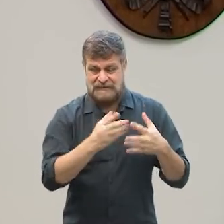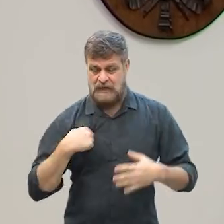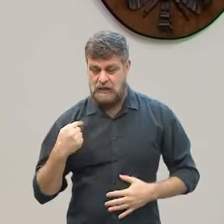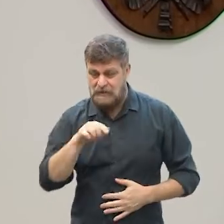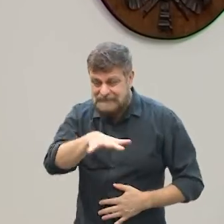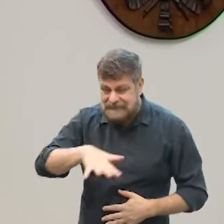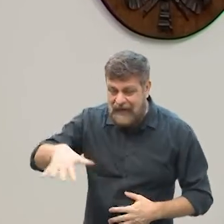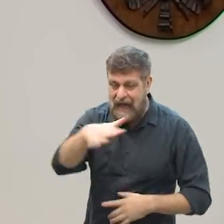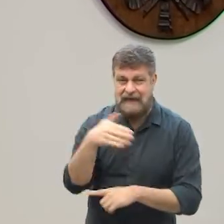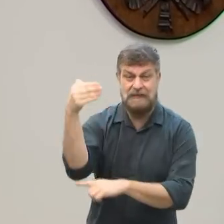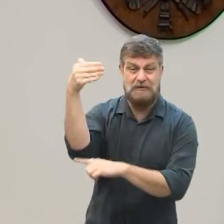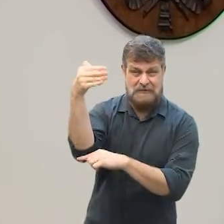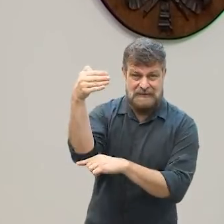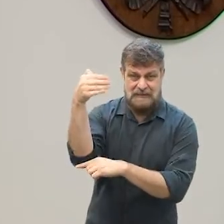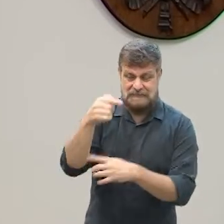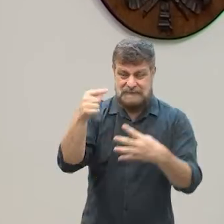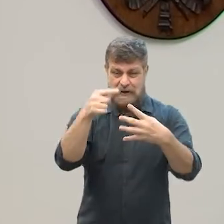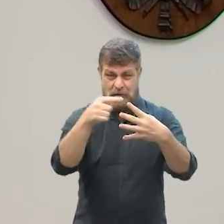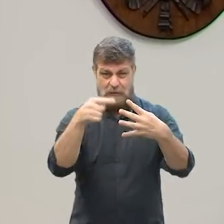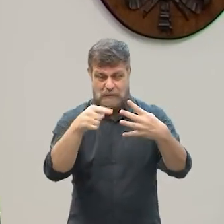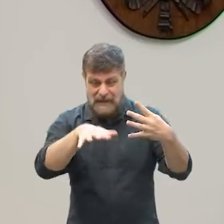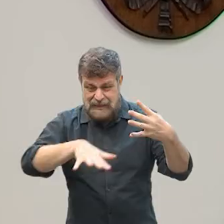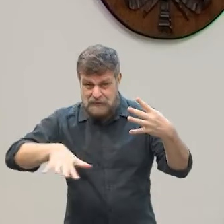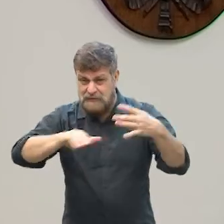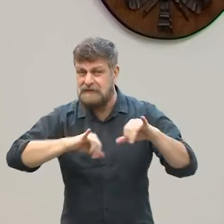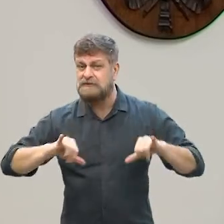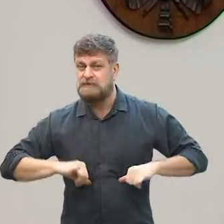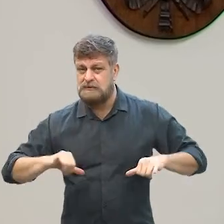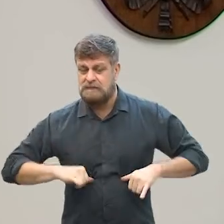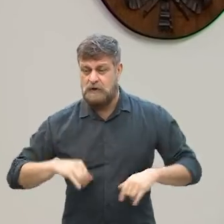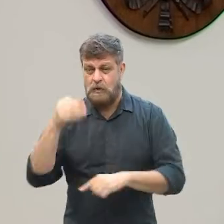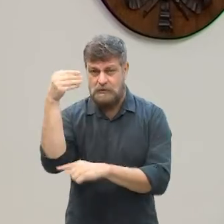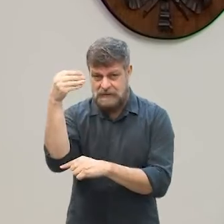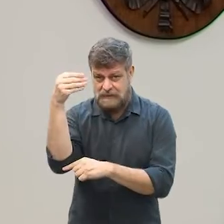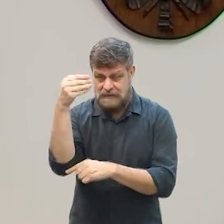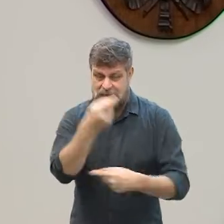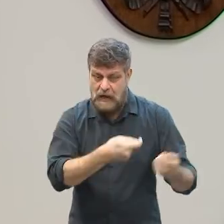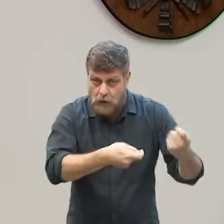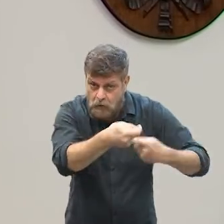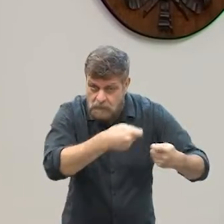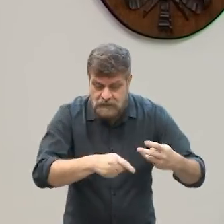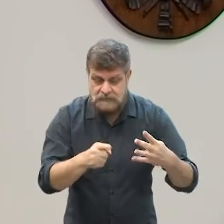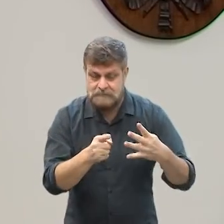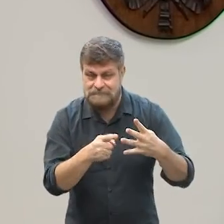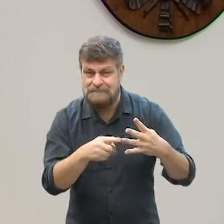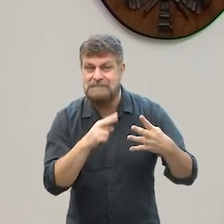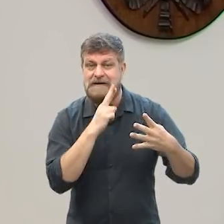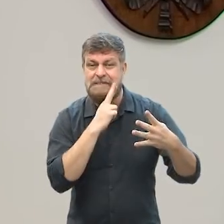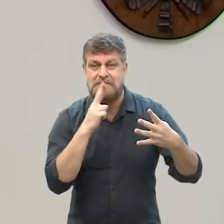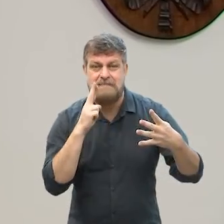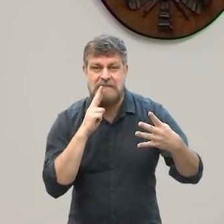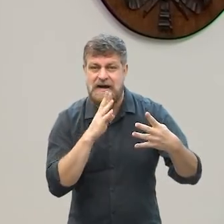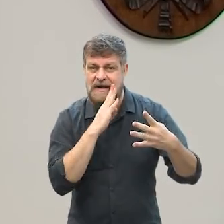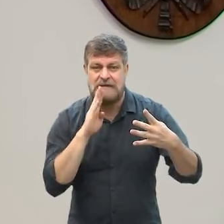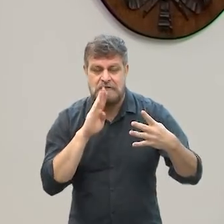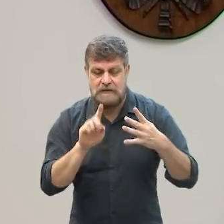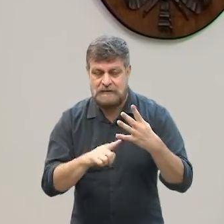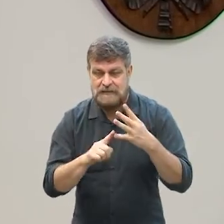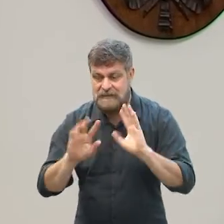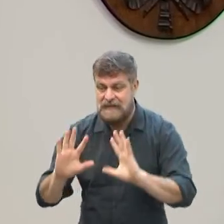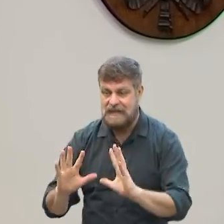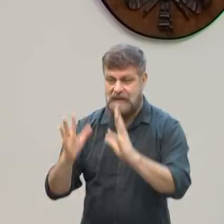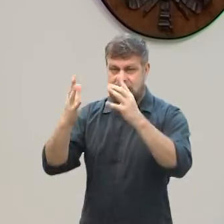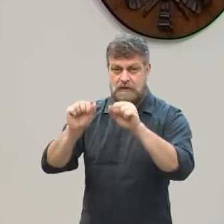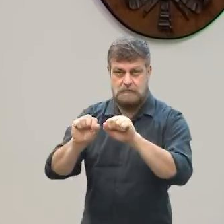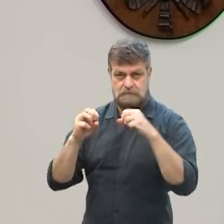setor, esses quatro setores mais afetados com a pandemia, é hotelaria, comércio, bares, restaurantes e eventos, esse setor não está